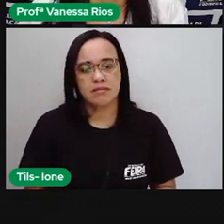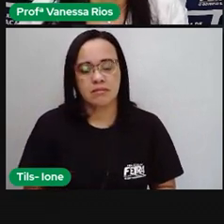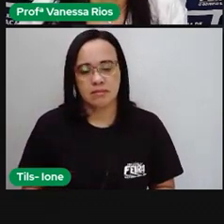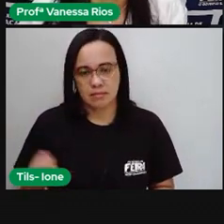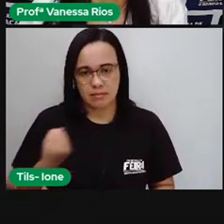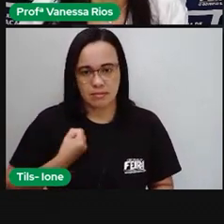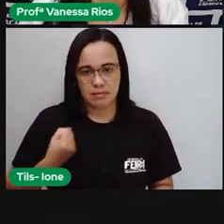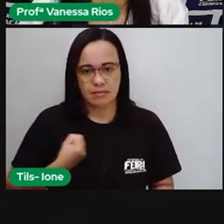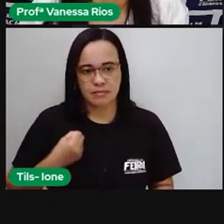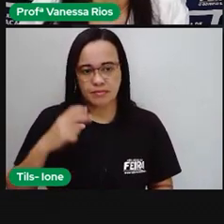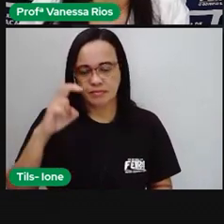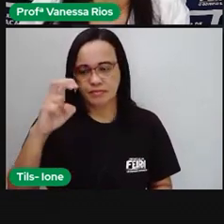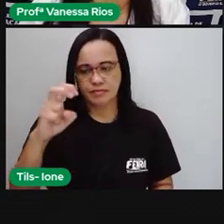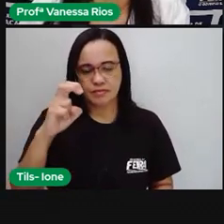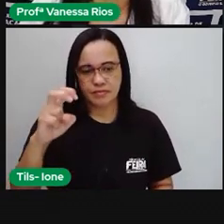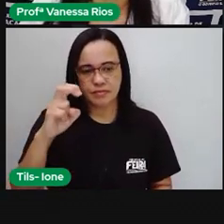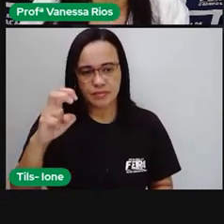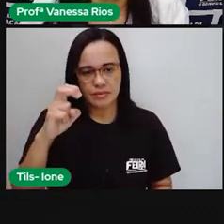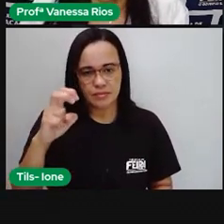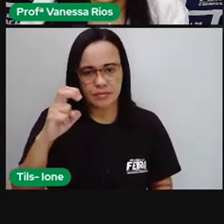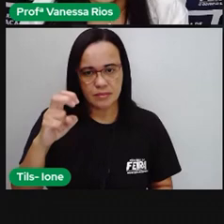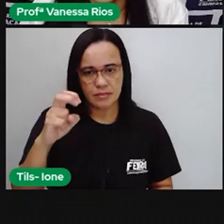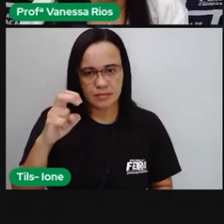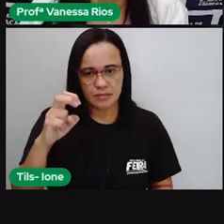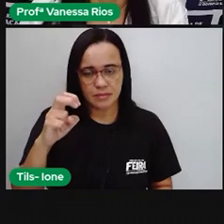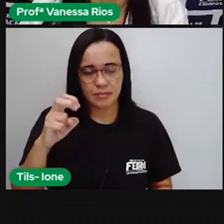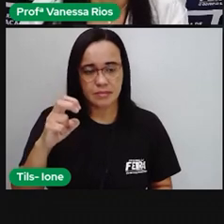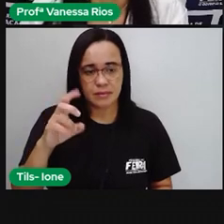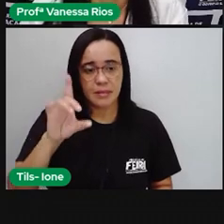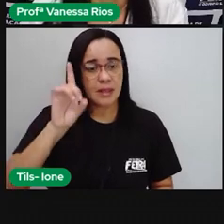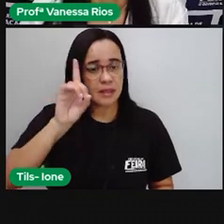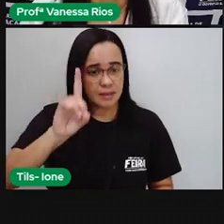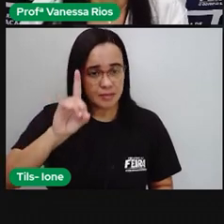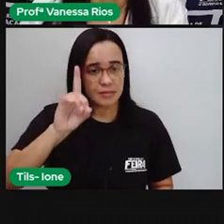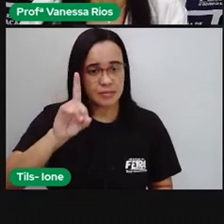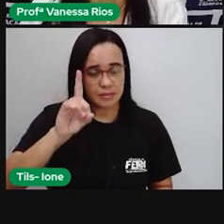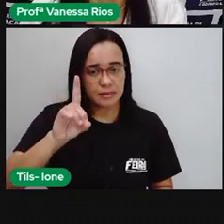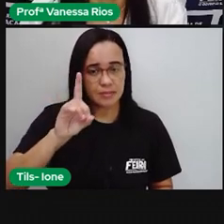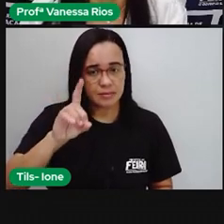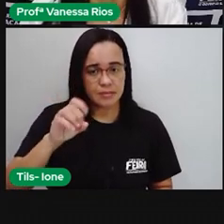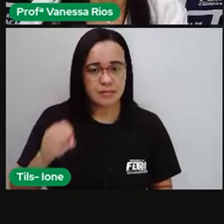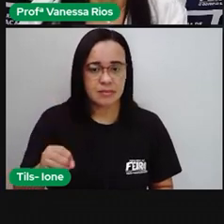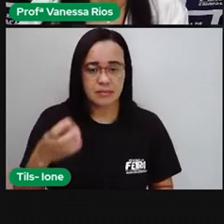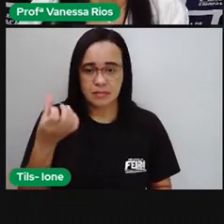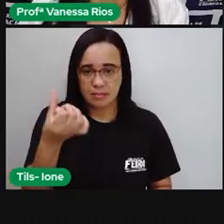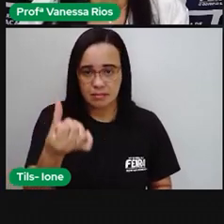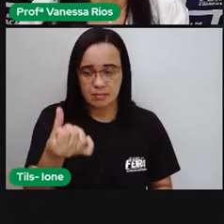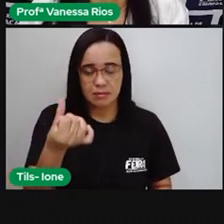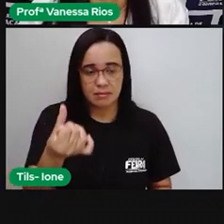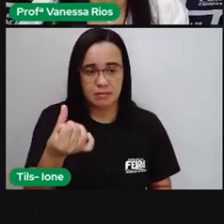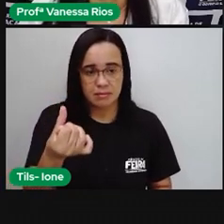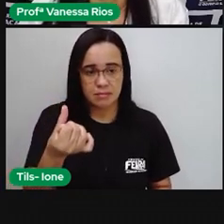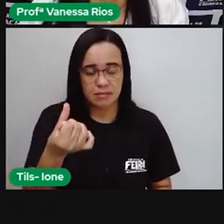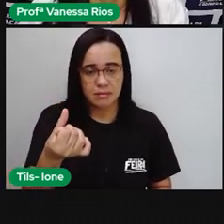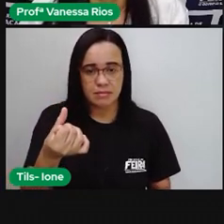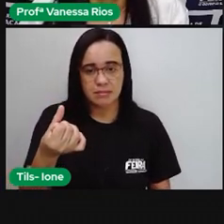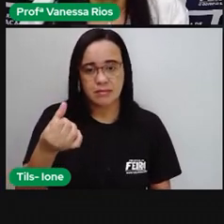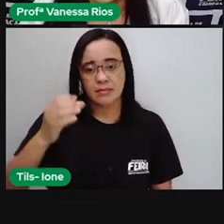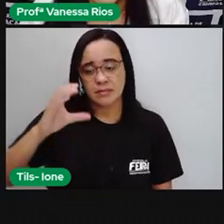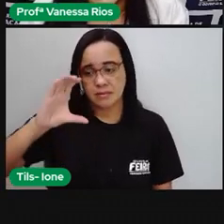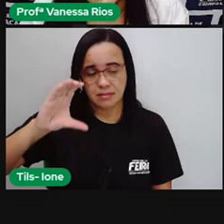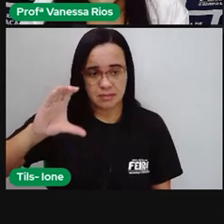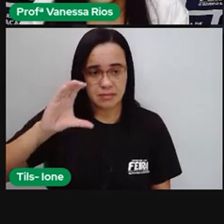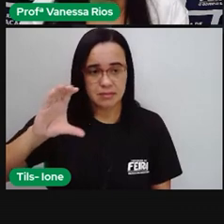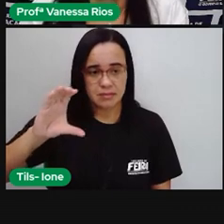aqui o cinco está posicionado como décimos. O seis está posicionado como